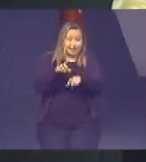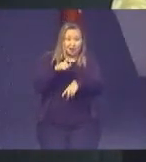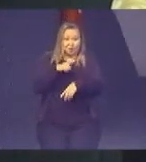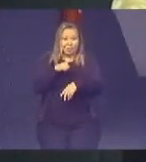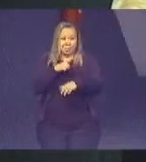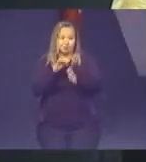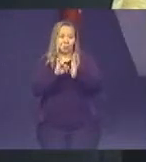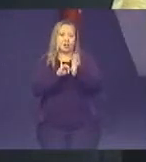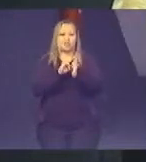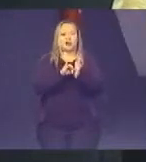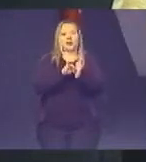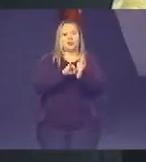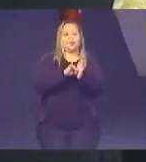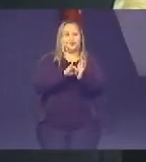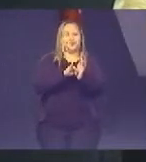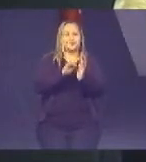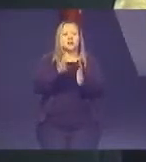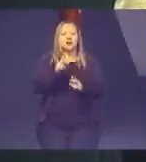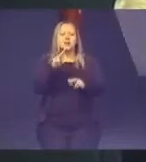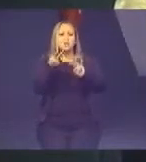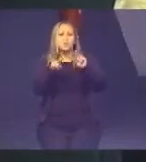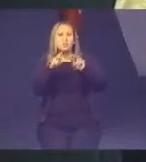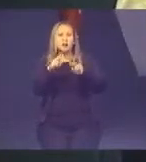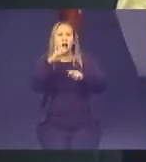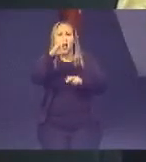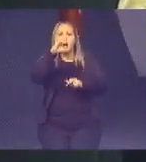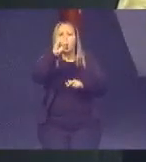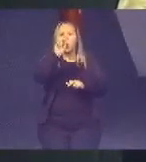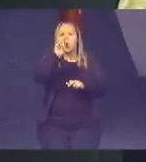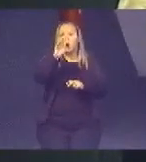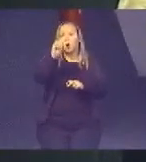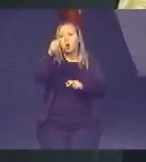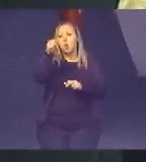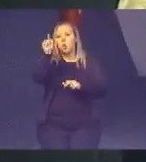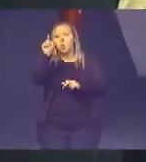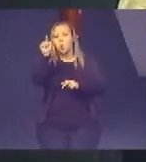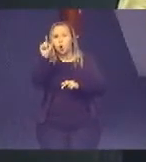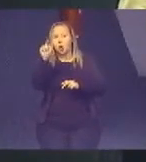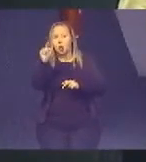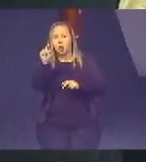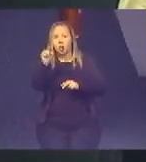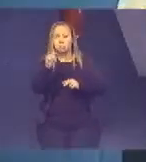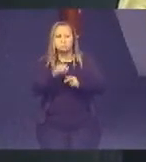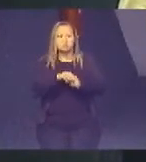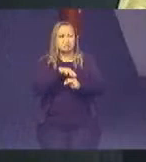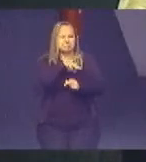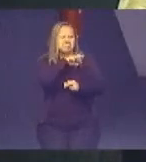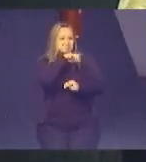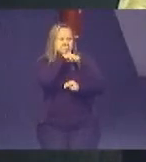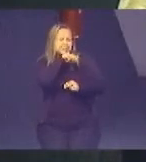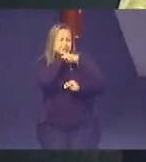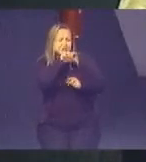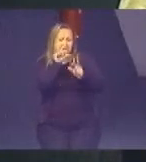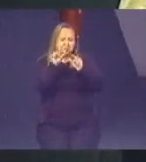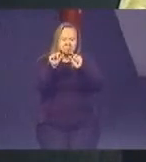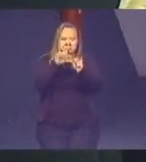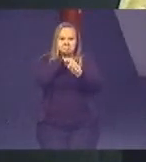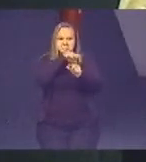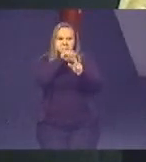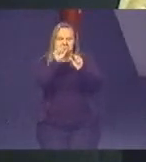identidade com eles. Vocês já viram falar no coró? É um bicho que dá no pau podre. Ele é desse tamanho.